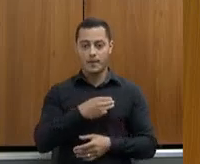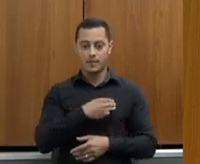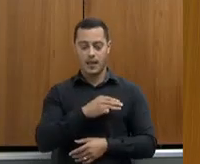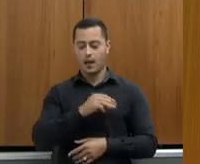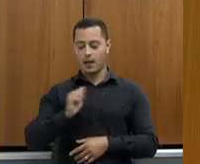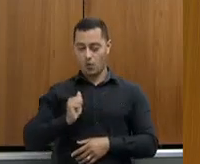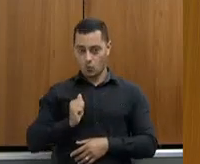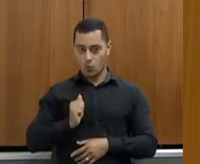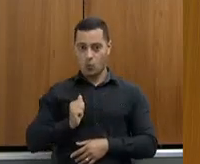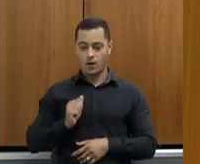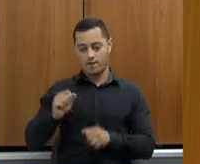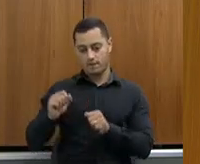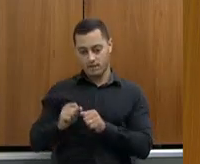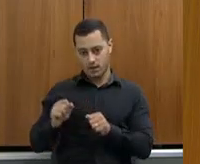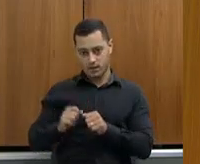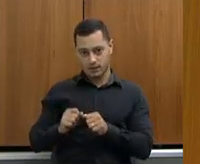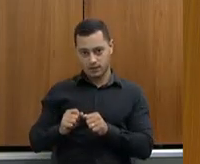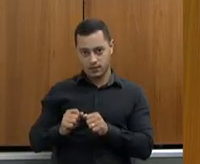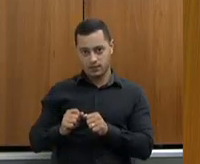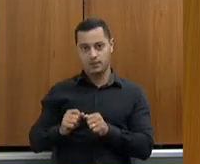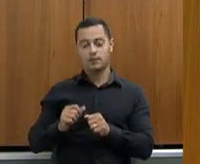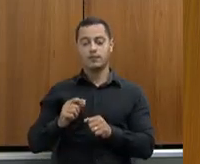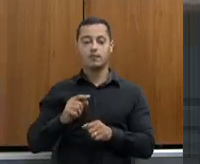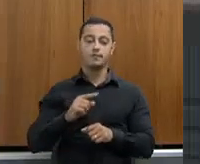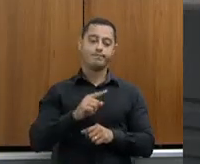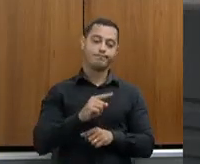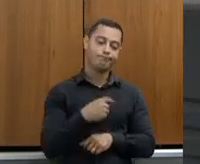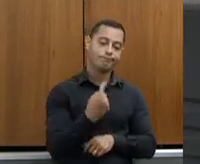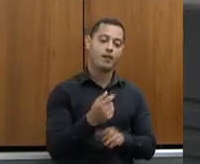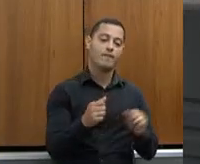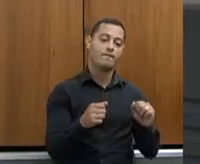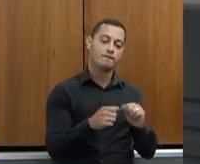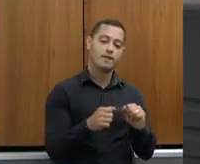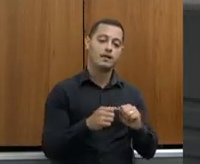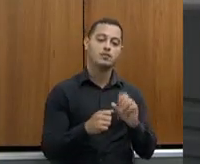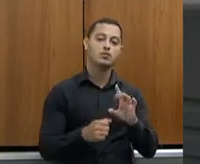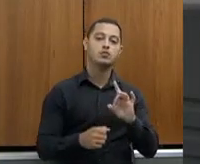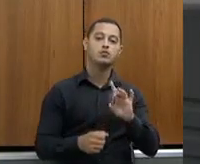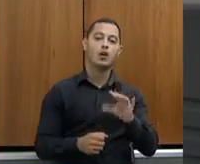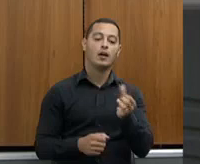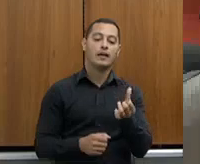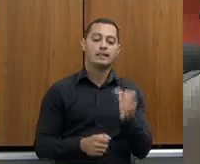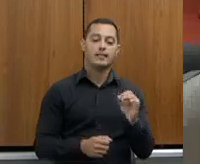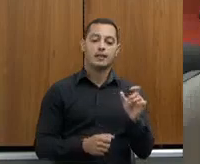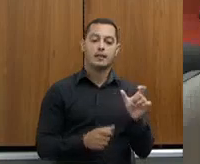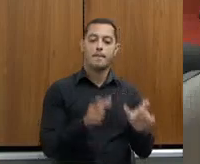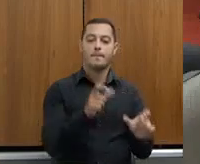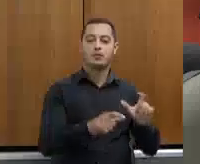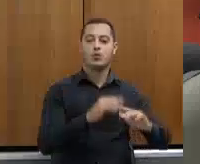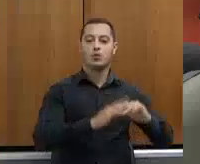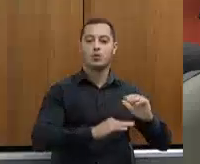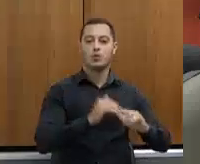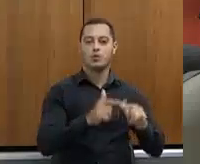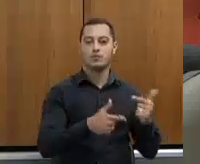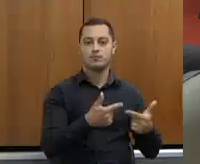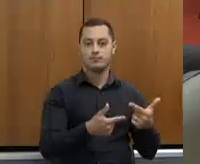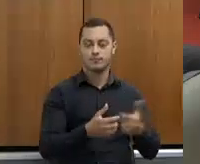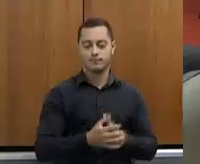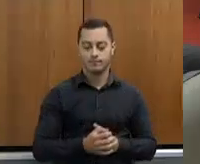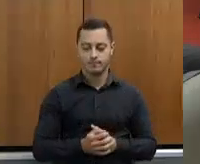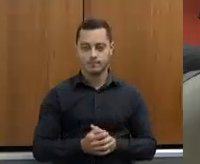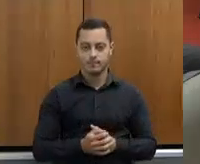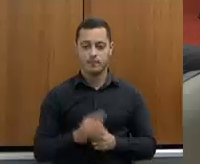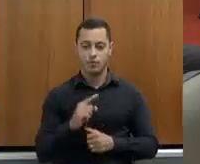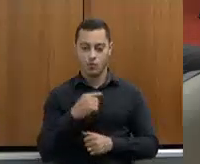funcionários. Nós estamos fazendo com 60, o nosso IMA, que está trabalhando com isso. E aí, nós já temos mais